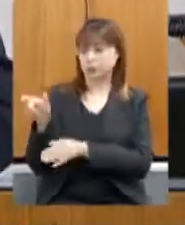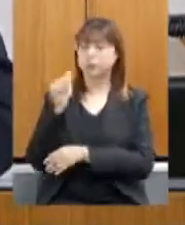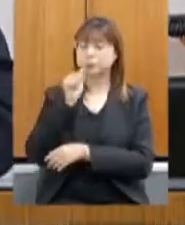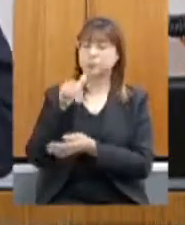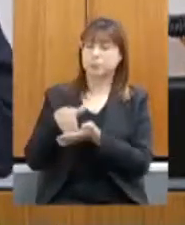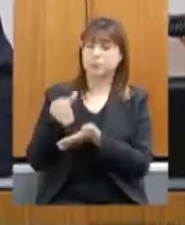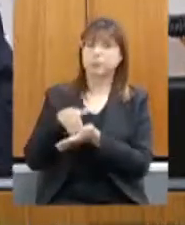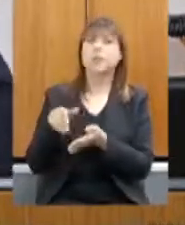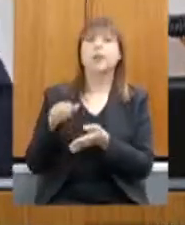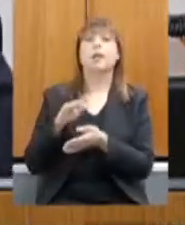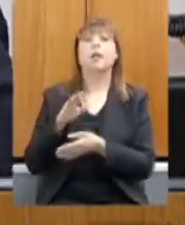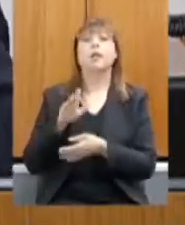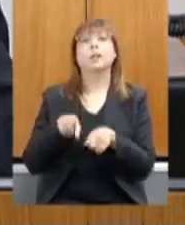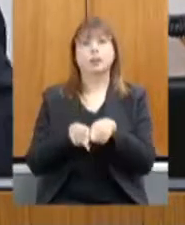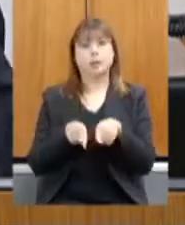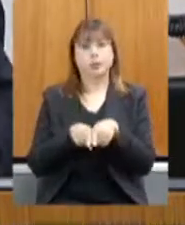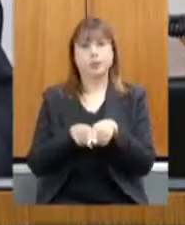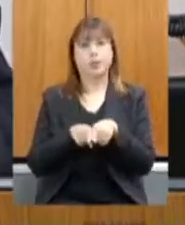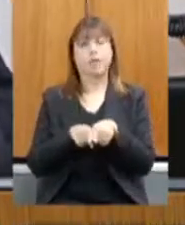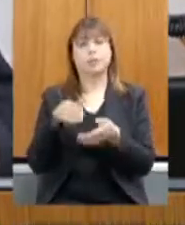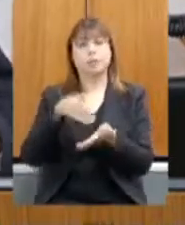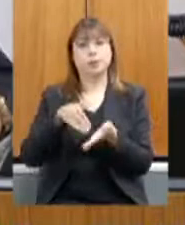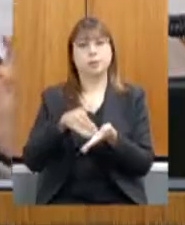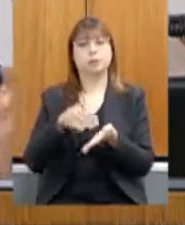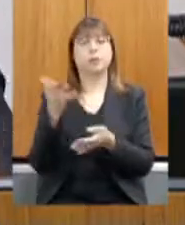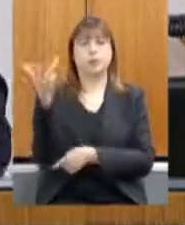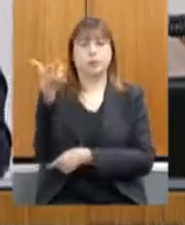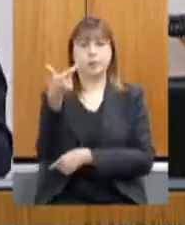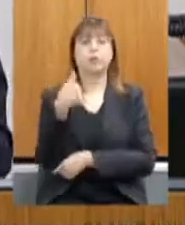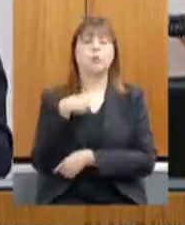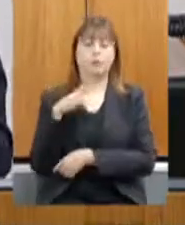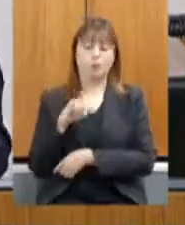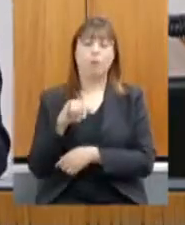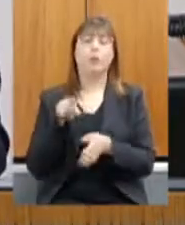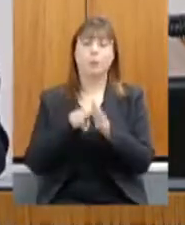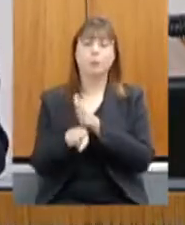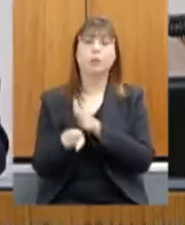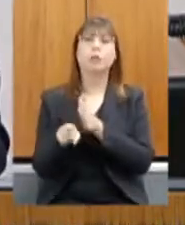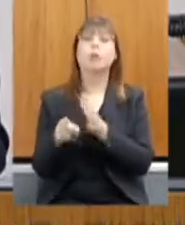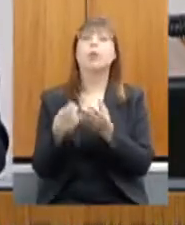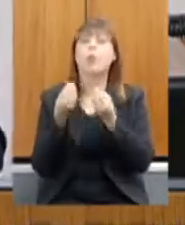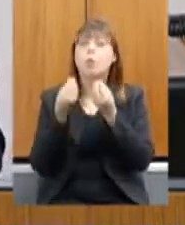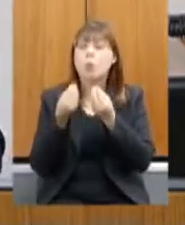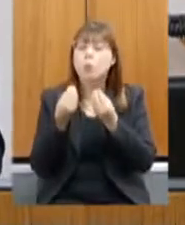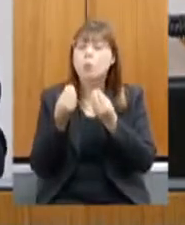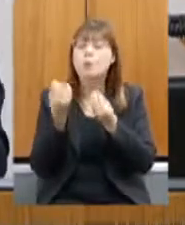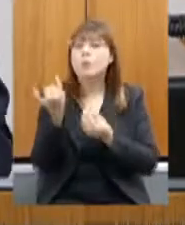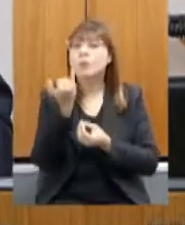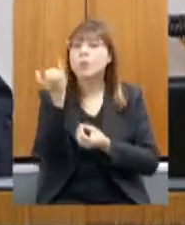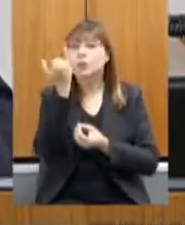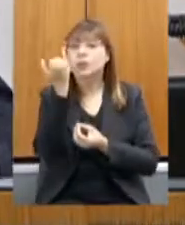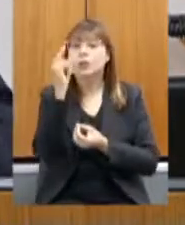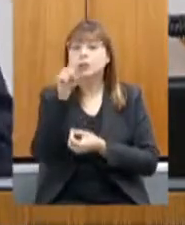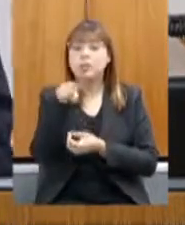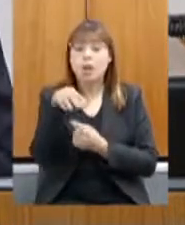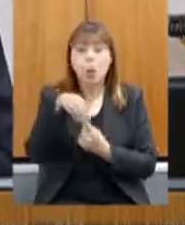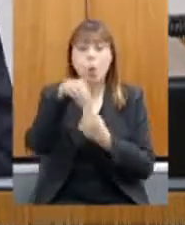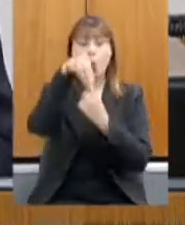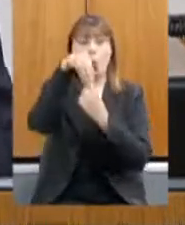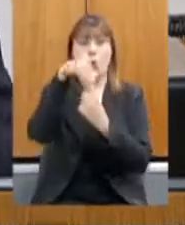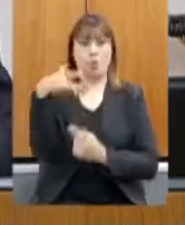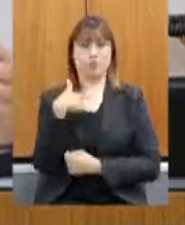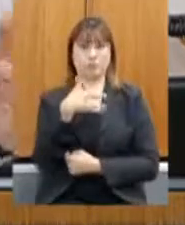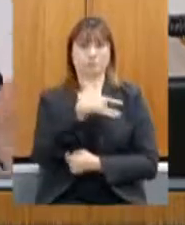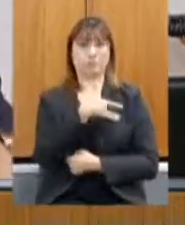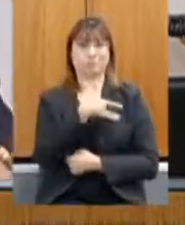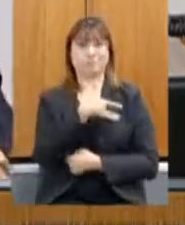a Secretaria de Meio Ambiente da importância desse conceito de saúde única. É um conceito que às